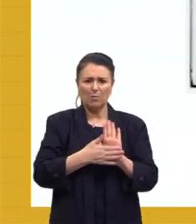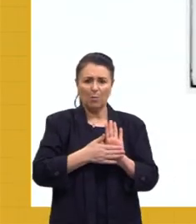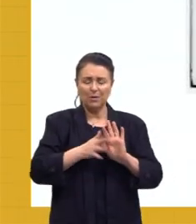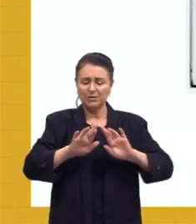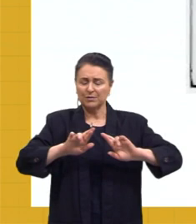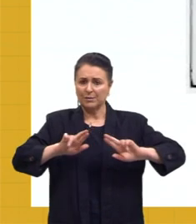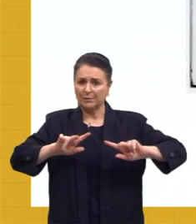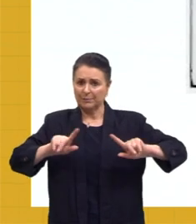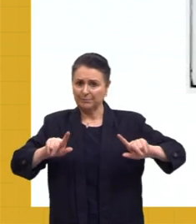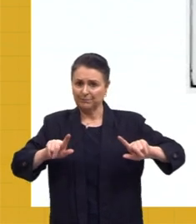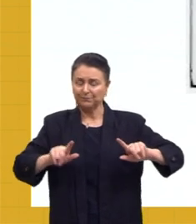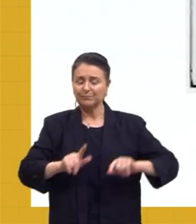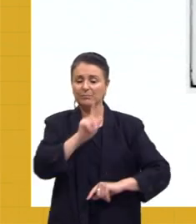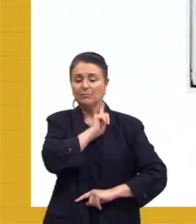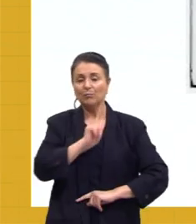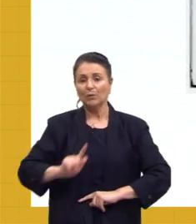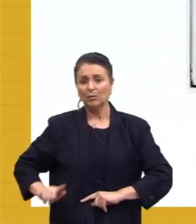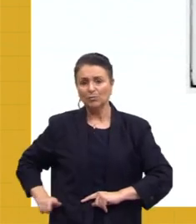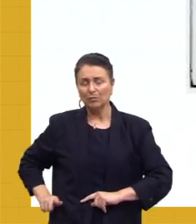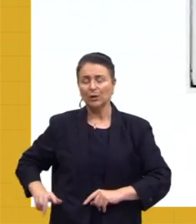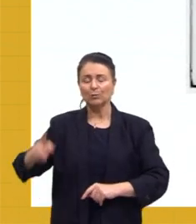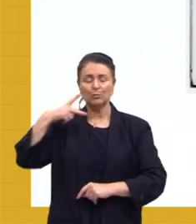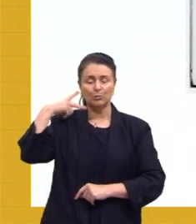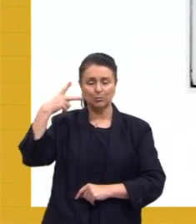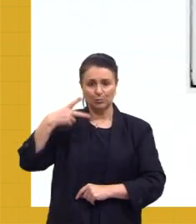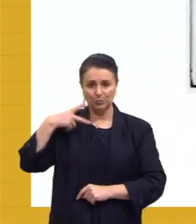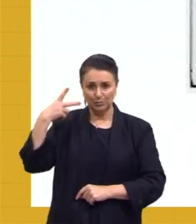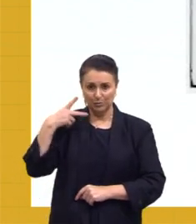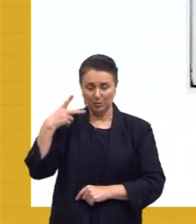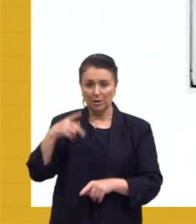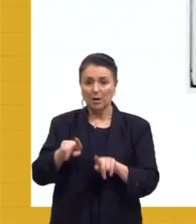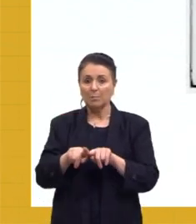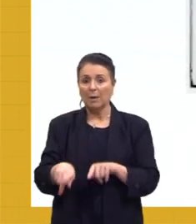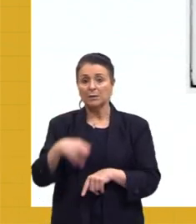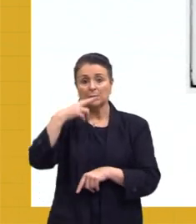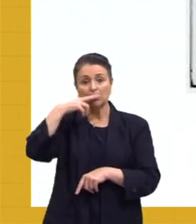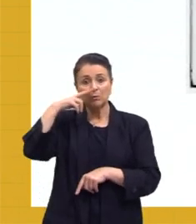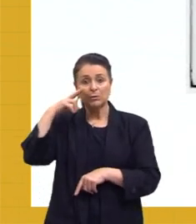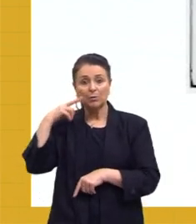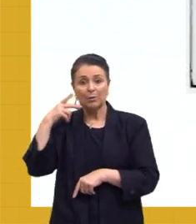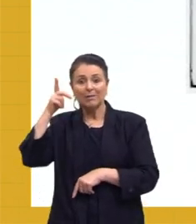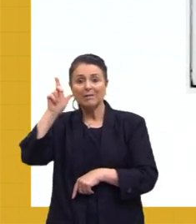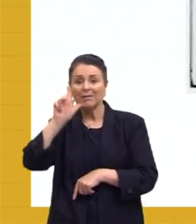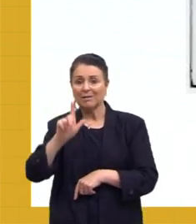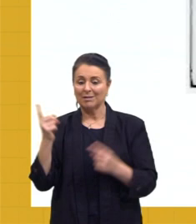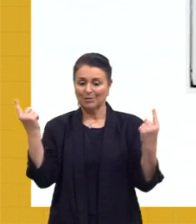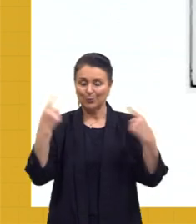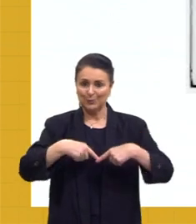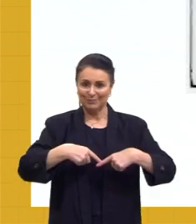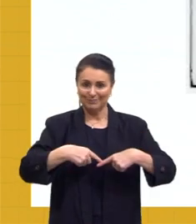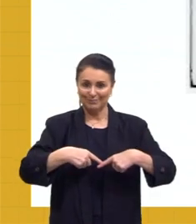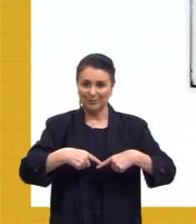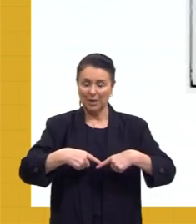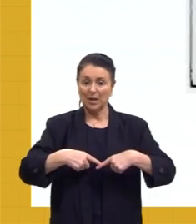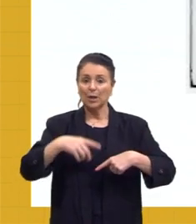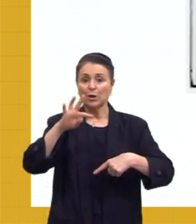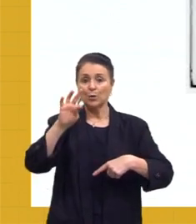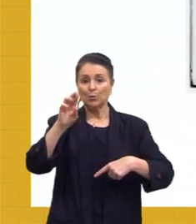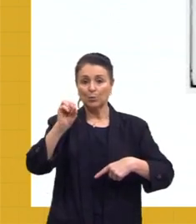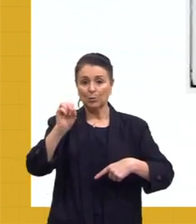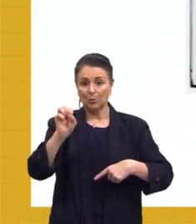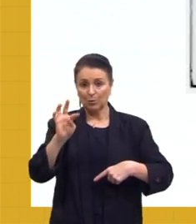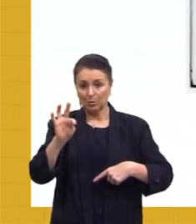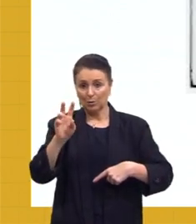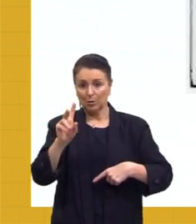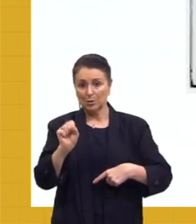diferentes de governo, de políticas. Só que Stalin ganha essa disputa. Trotsky é obrigado a